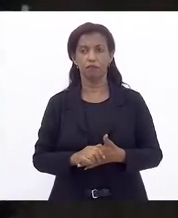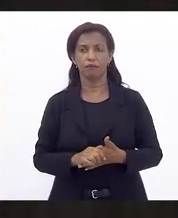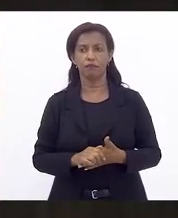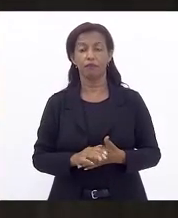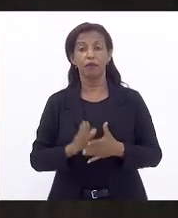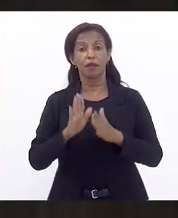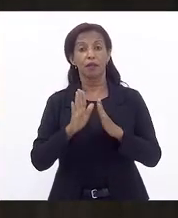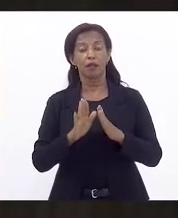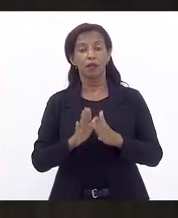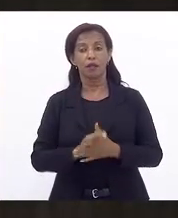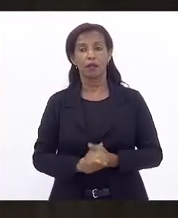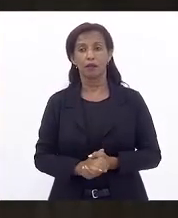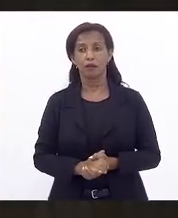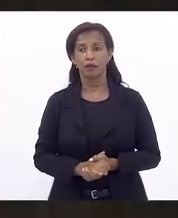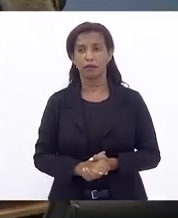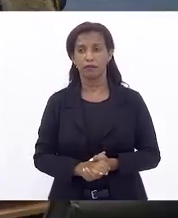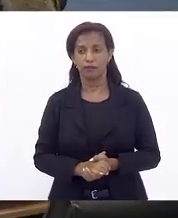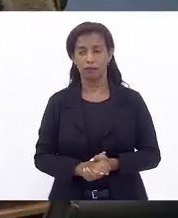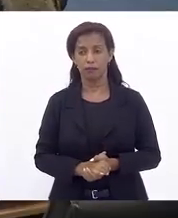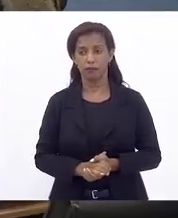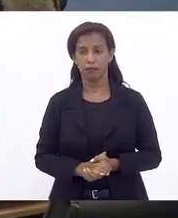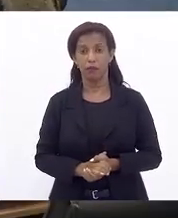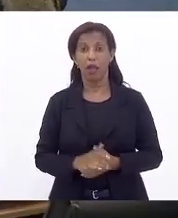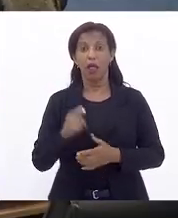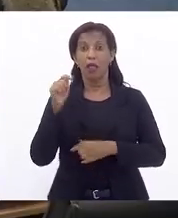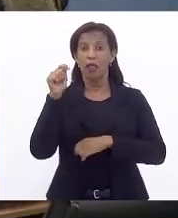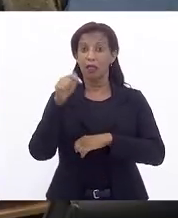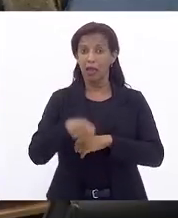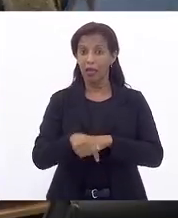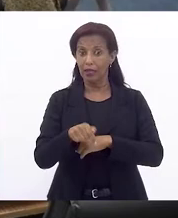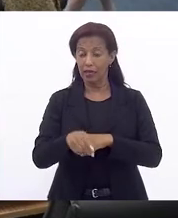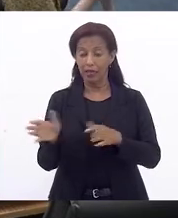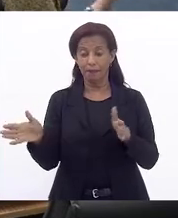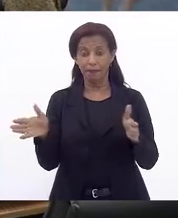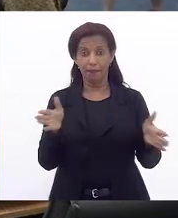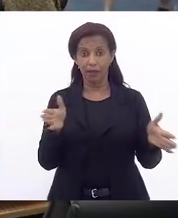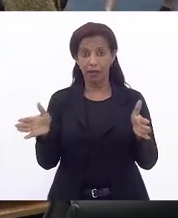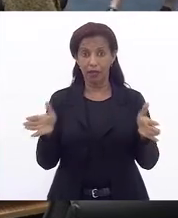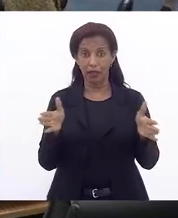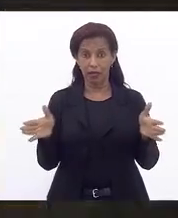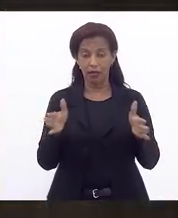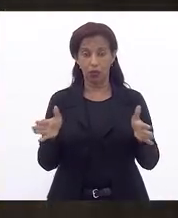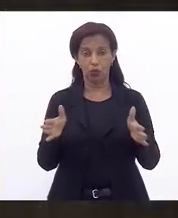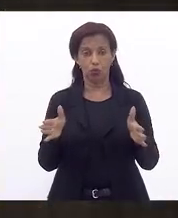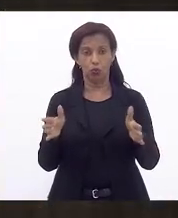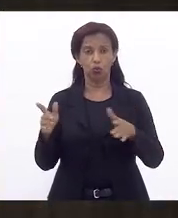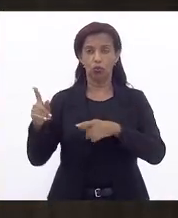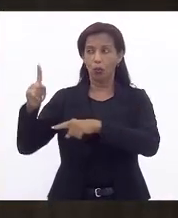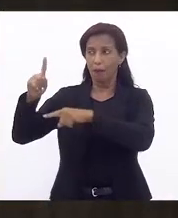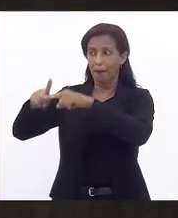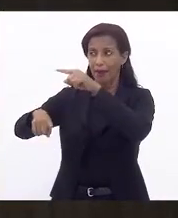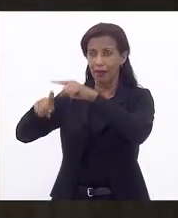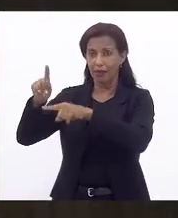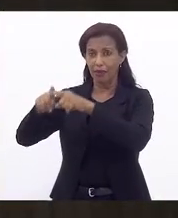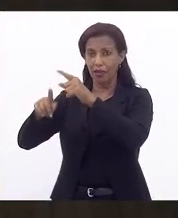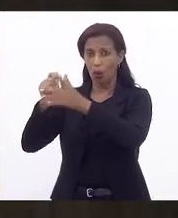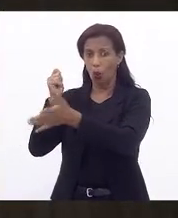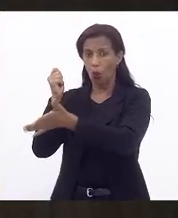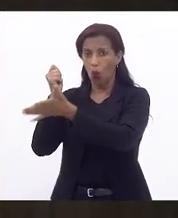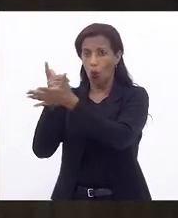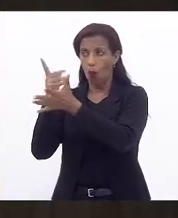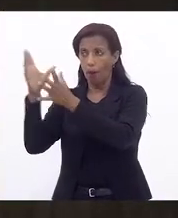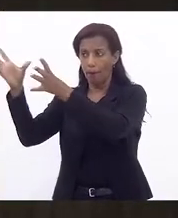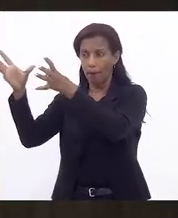possam... Oi? Naquele período específico, sobre os produtos que vêm de fora e que são